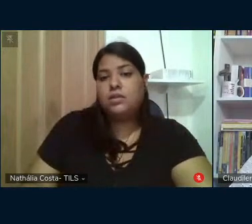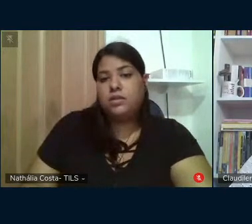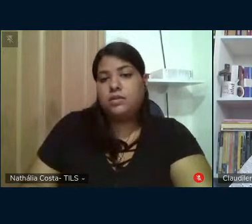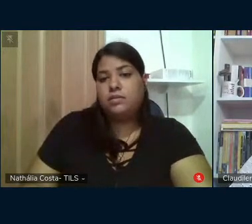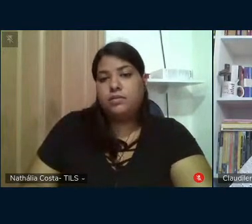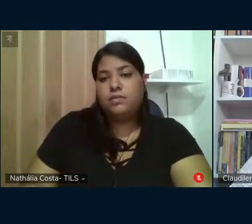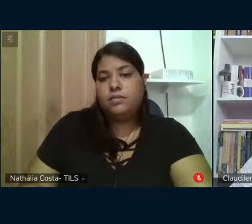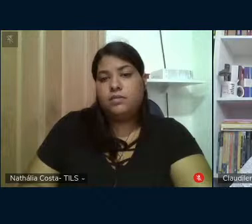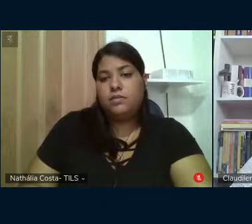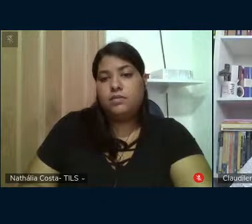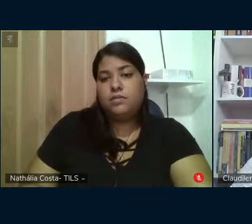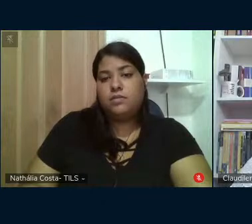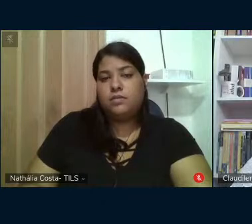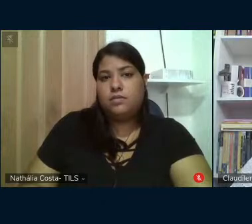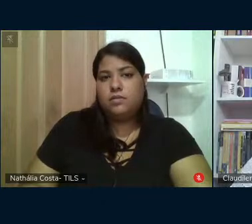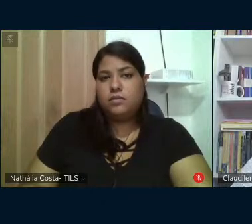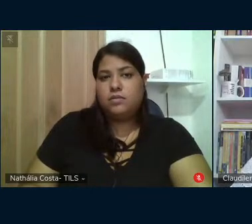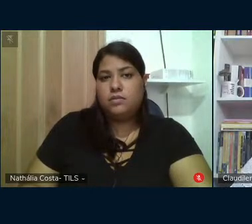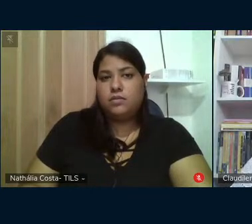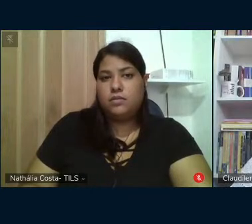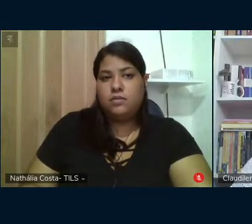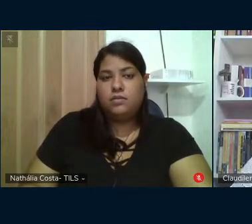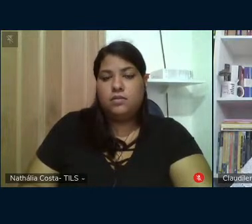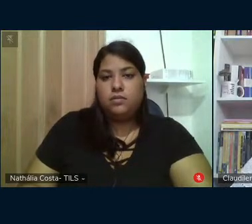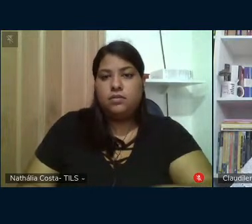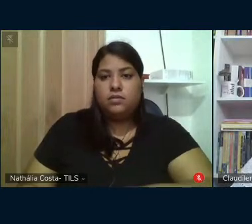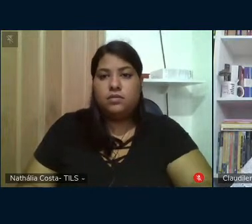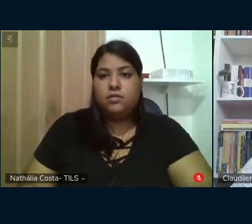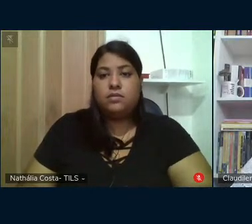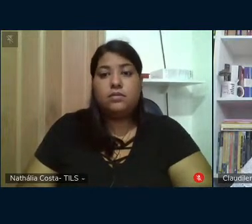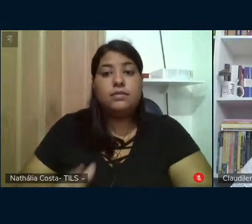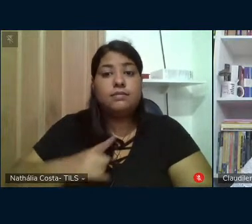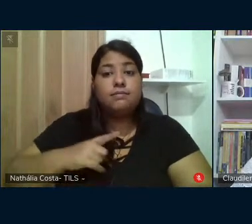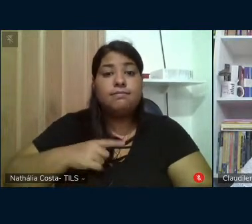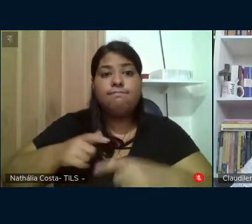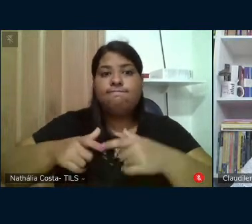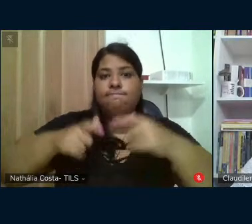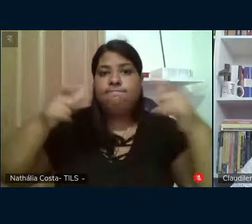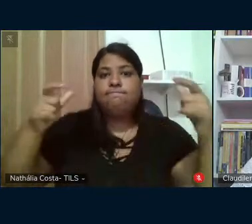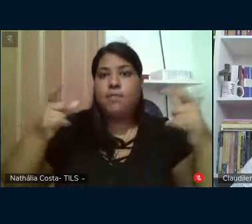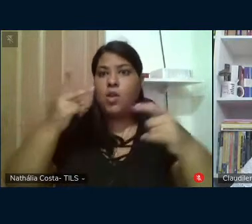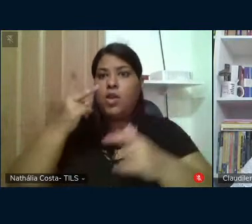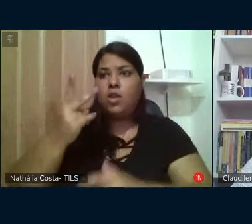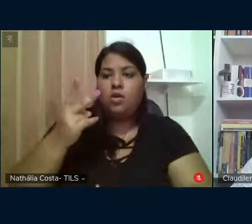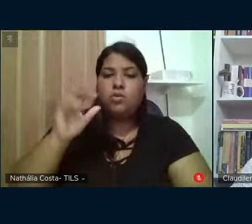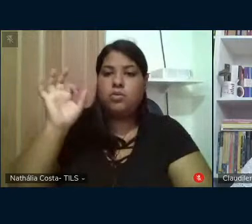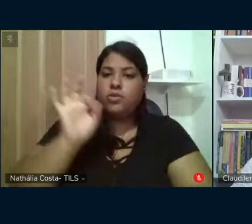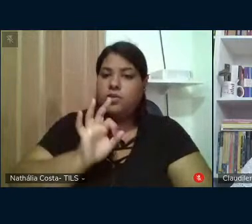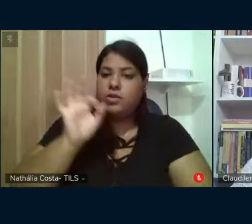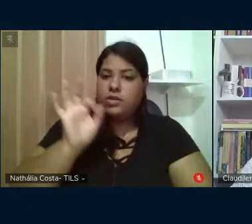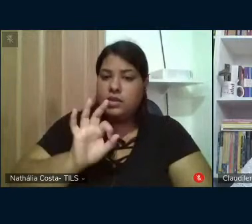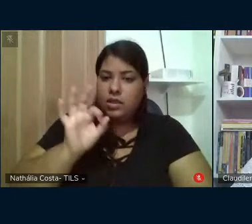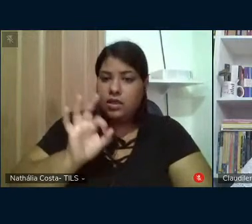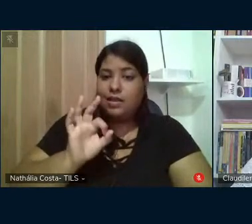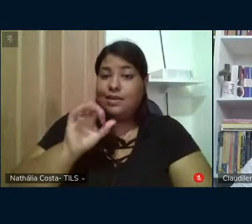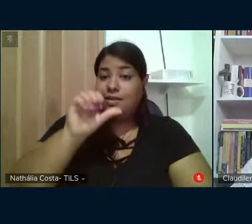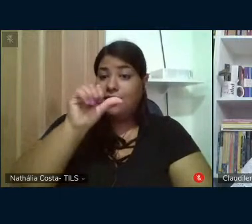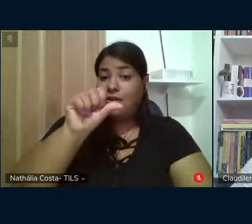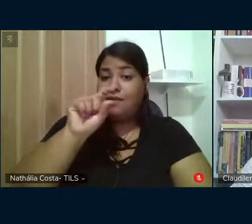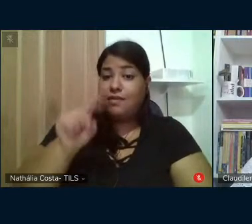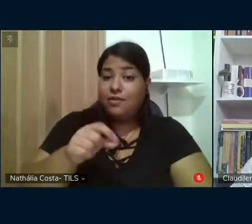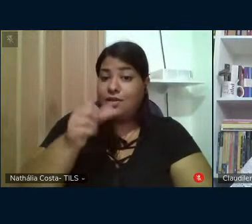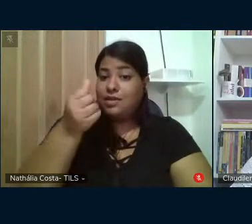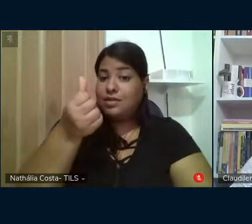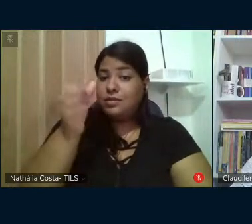2010, a renda média do brasileiro cresceu dois pontos percentuais acima do PIB, ao avançar 9,6%,